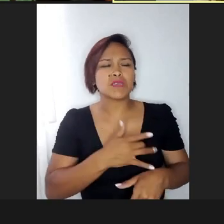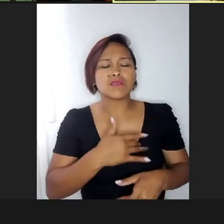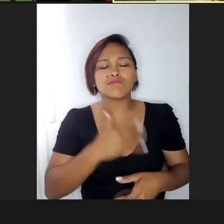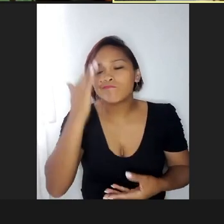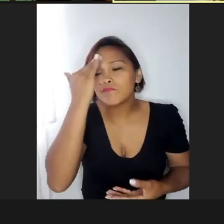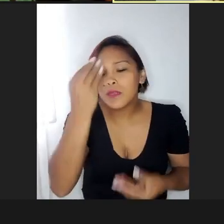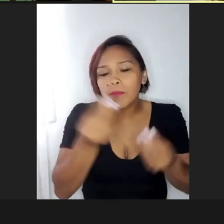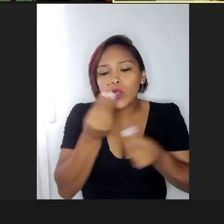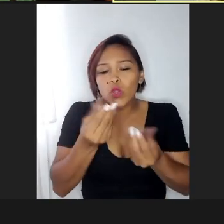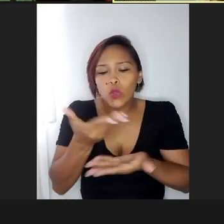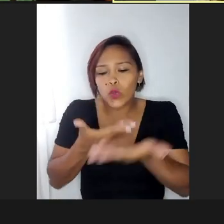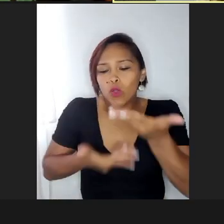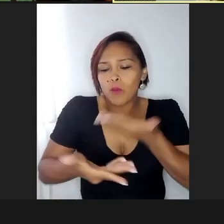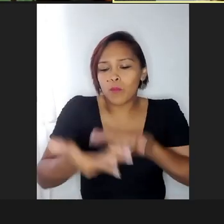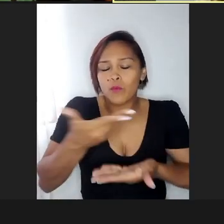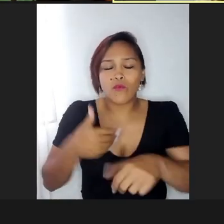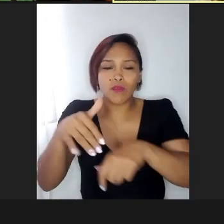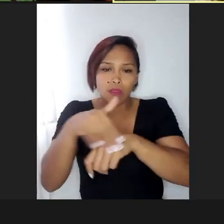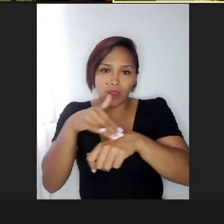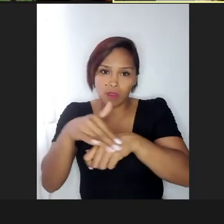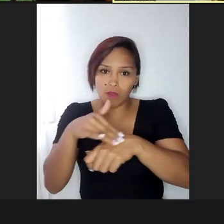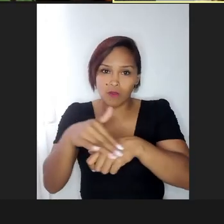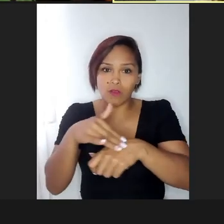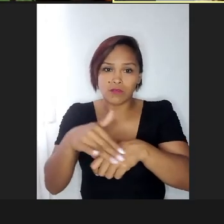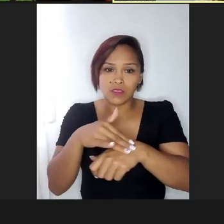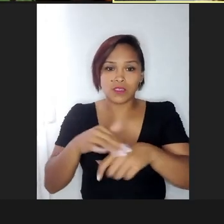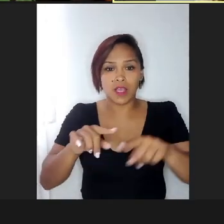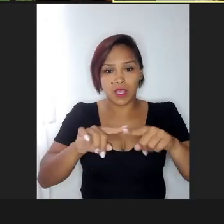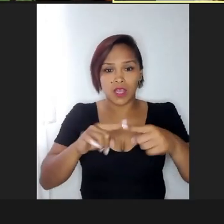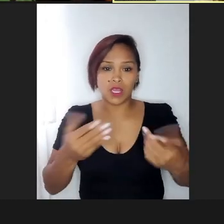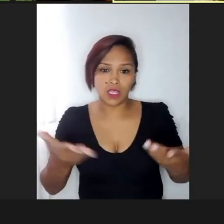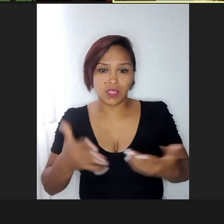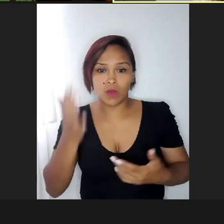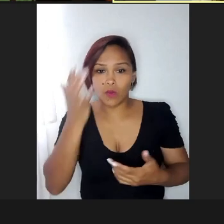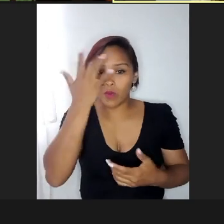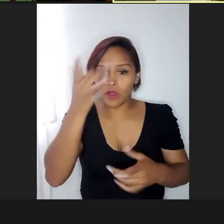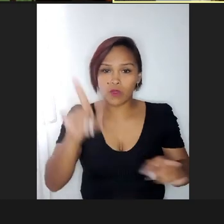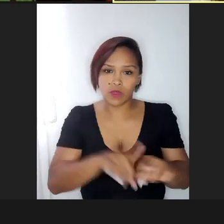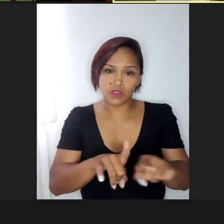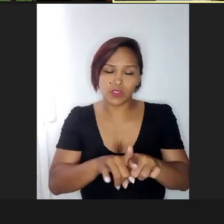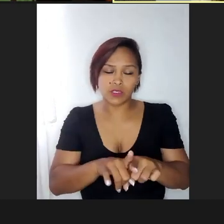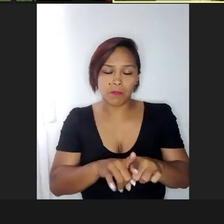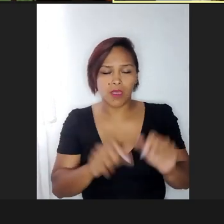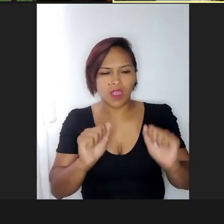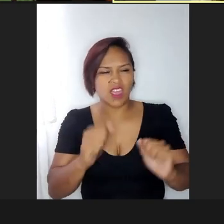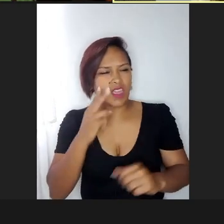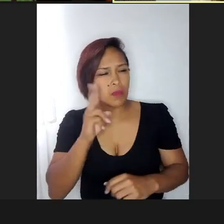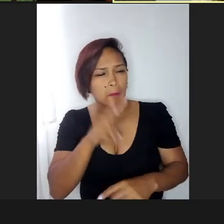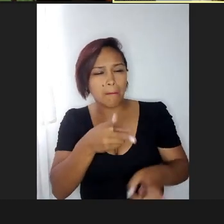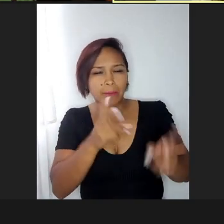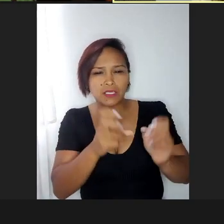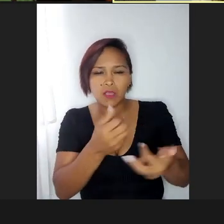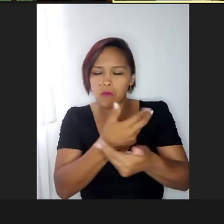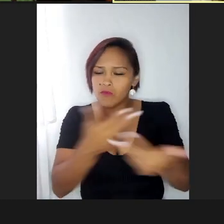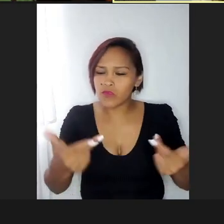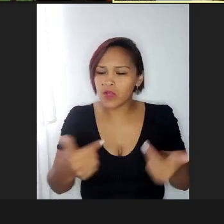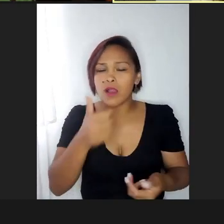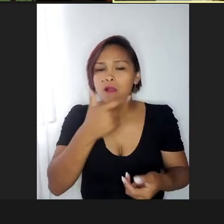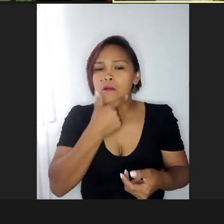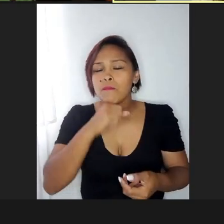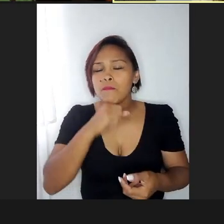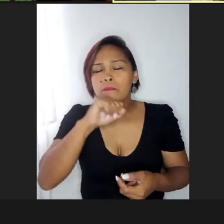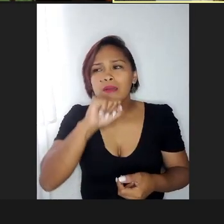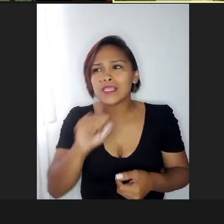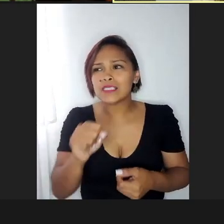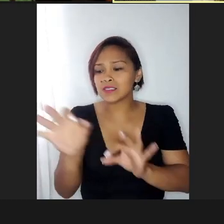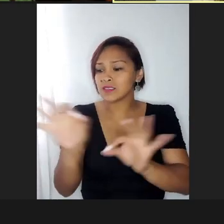conversar com o João, então, o que eu acho também, né, Andresa, eu vejo que, assim, muitos pais não estão preparados pra